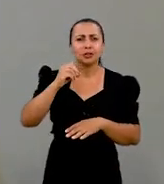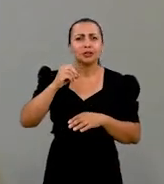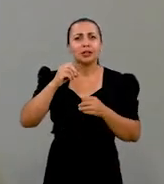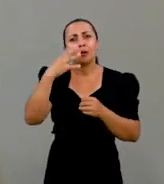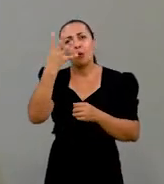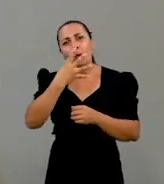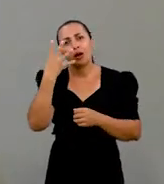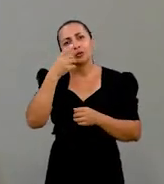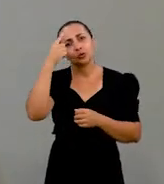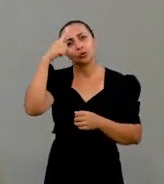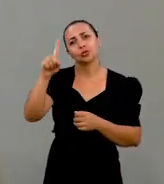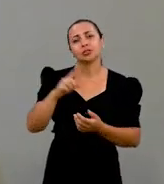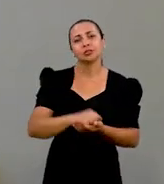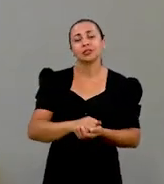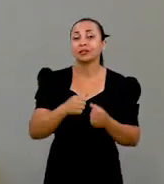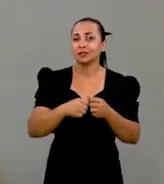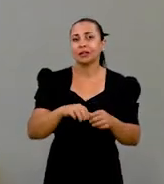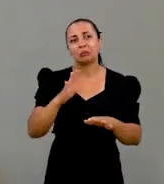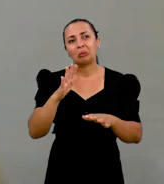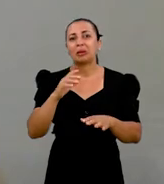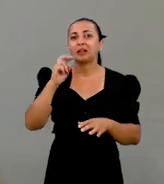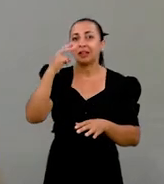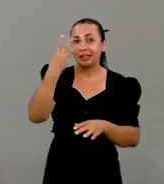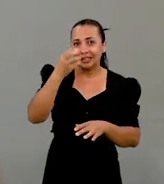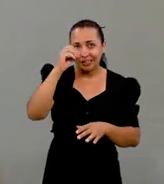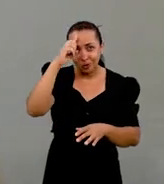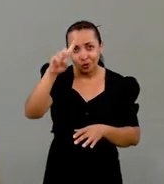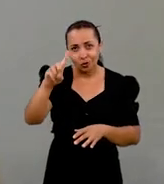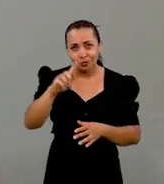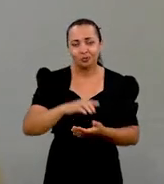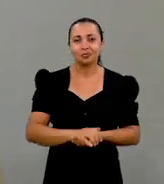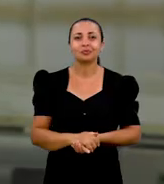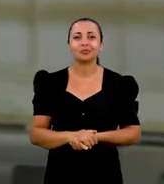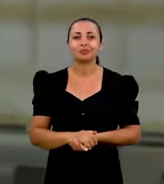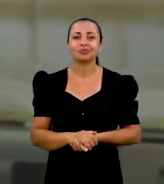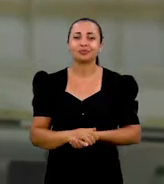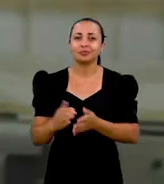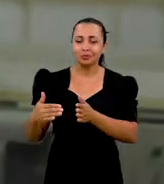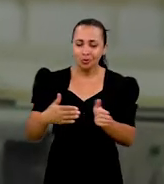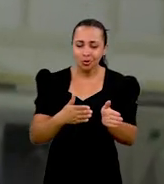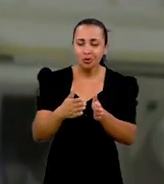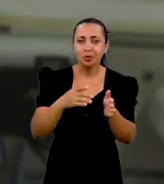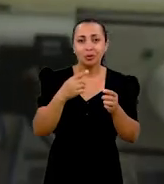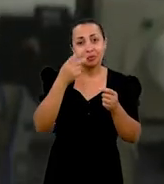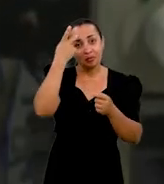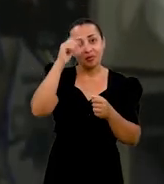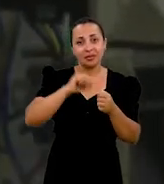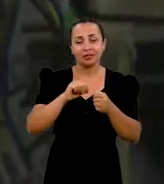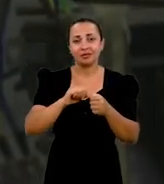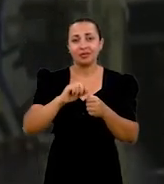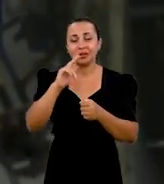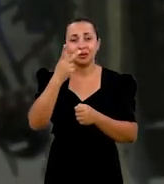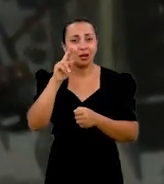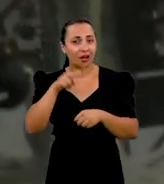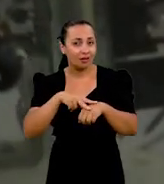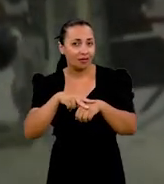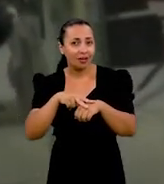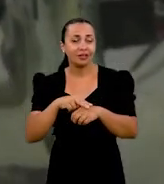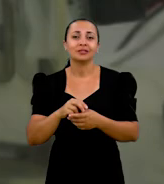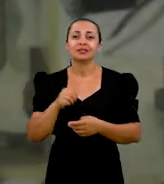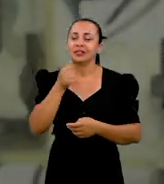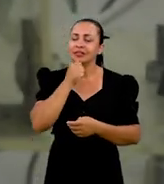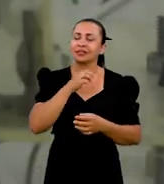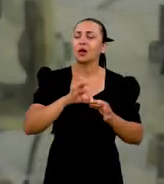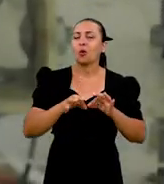variáveis em quatro dias. Isso leva aí um mês no reator comum. O caminho para a produção do hidrogênio verde em